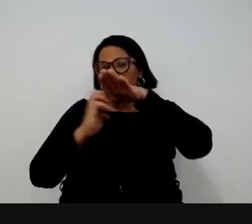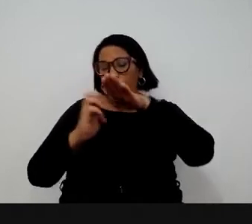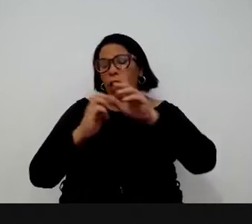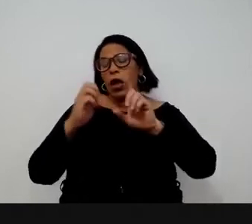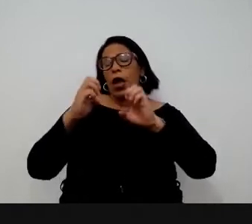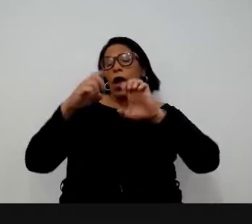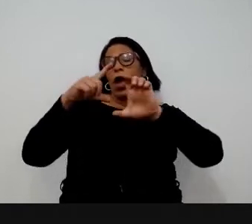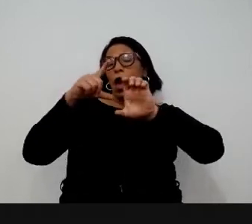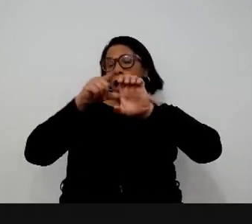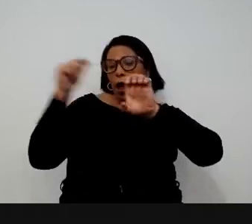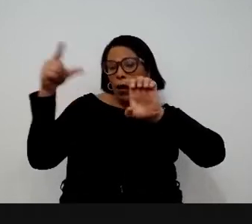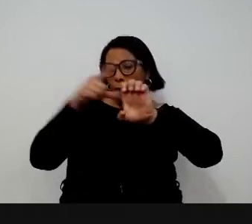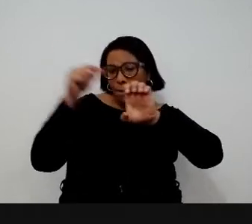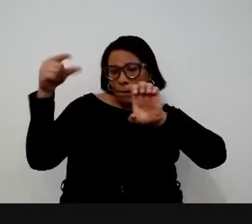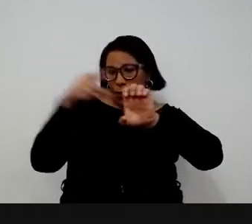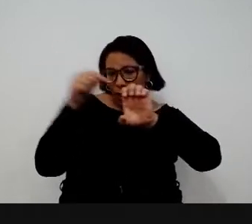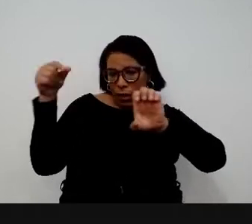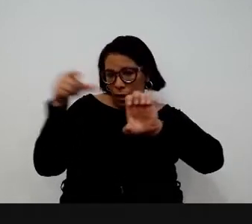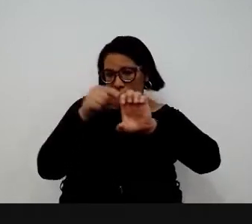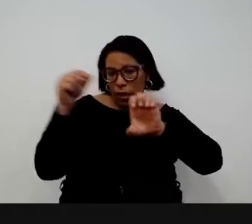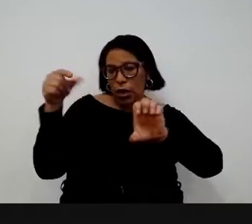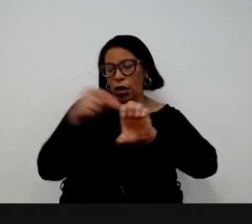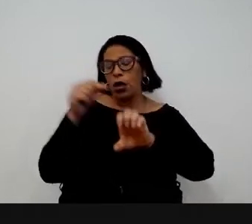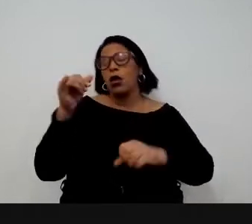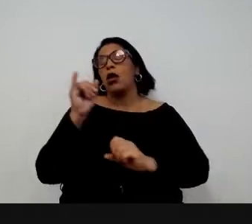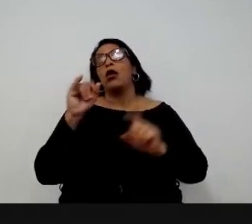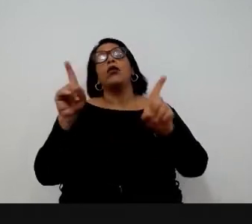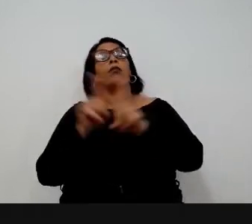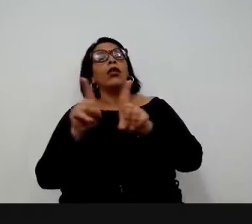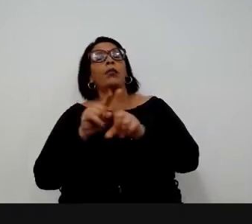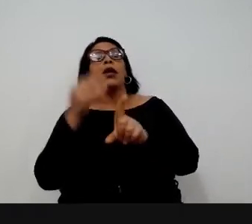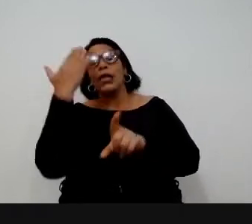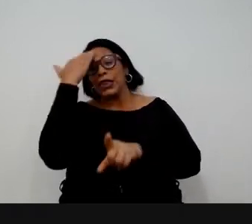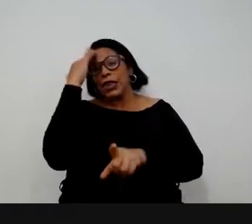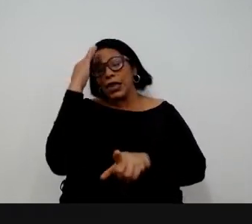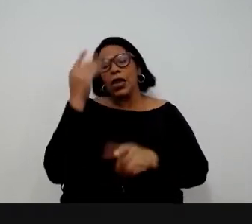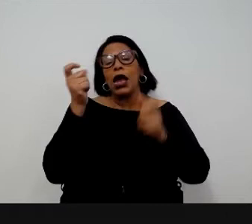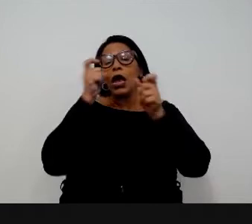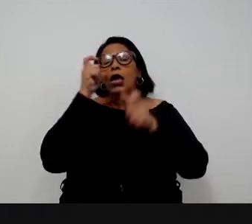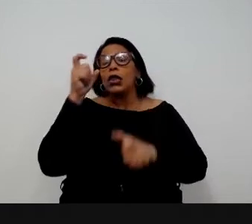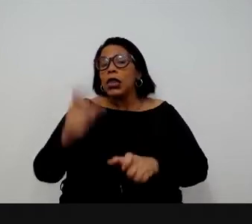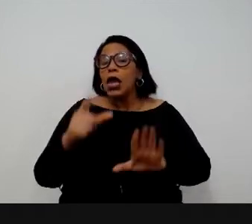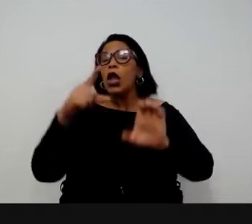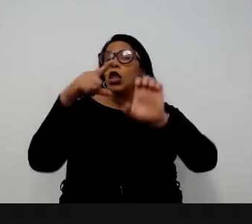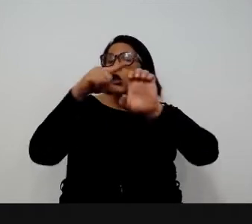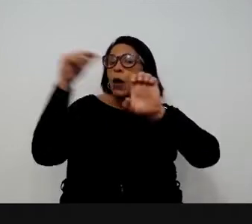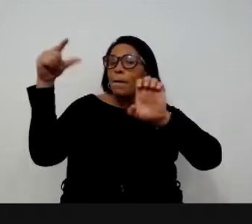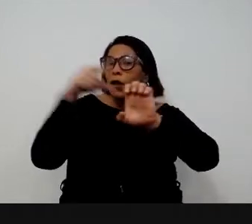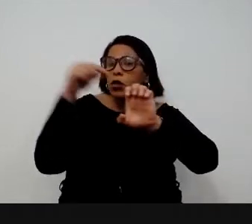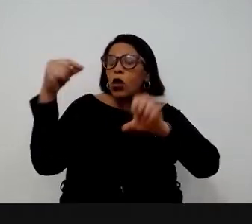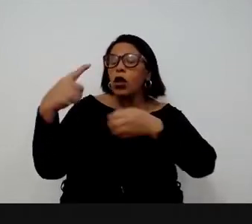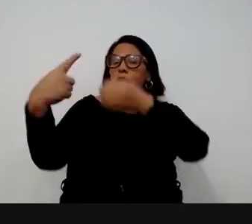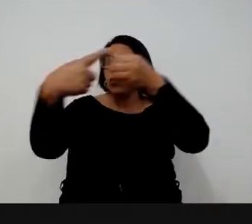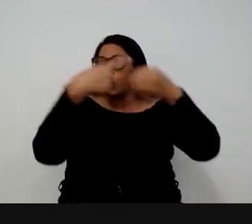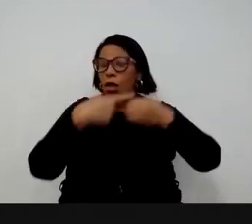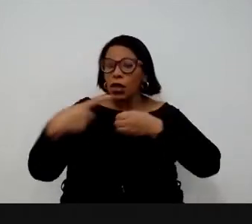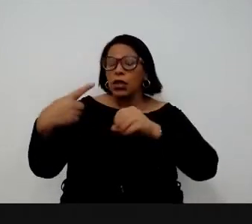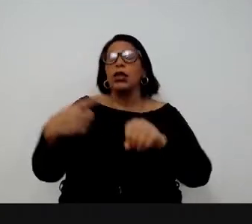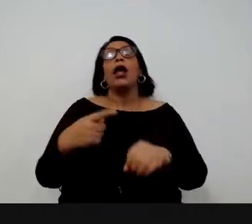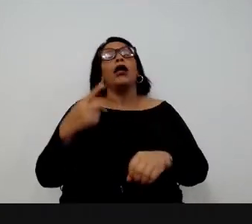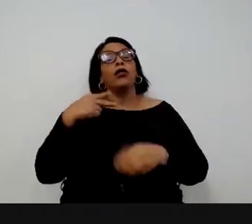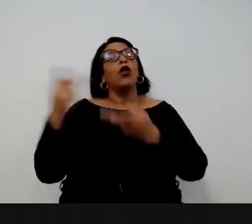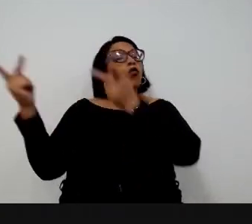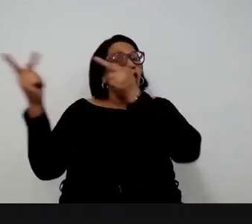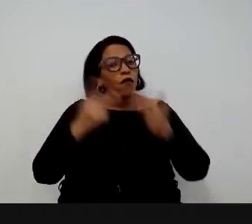gente utiliza de buscas ali de Google Trends também para entender o quanto que é interesse empreendedor em diferentes cidades. Também